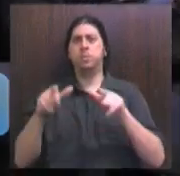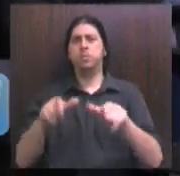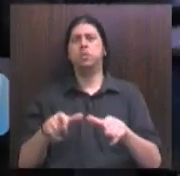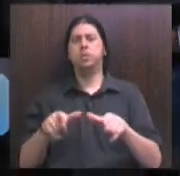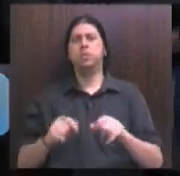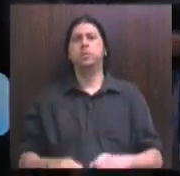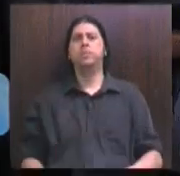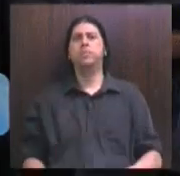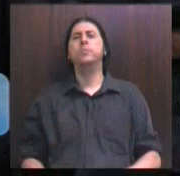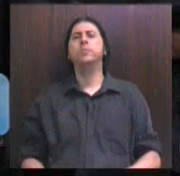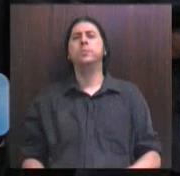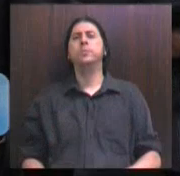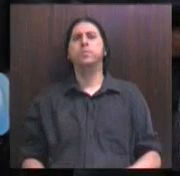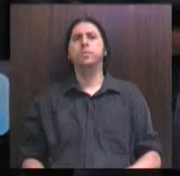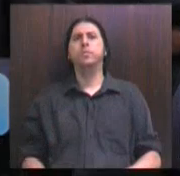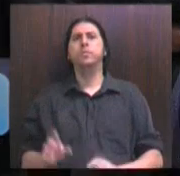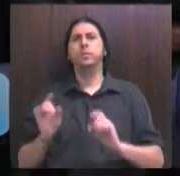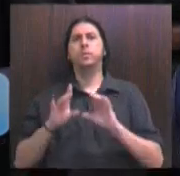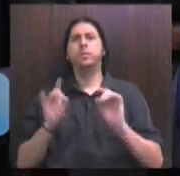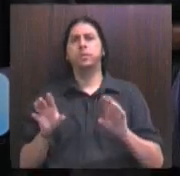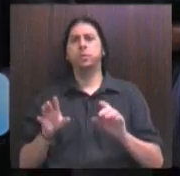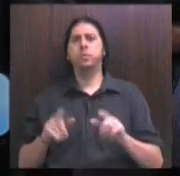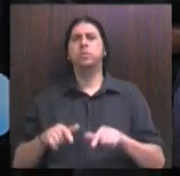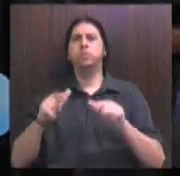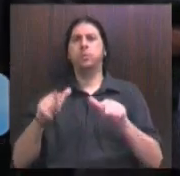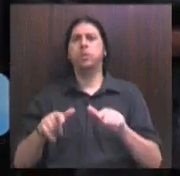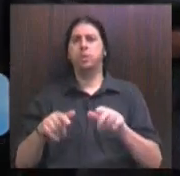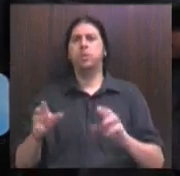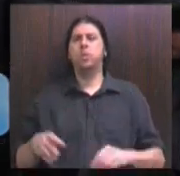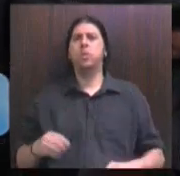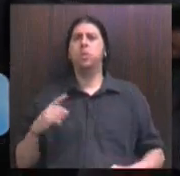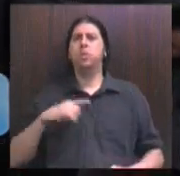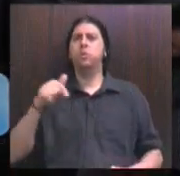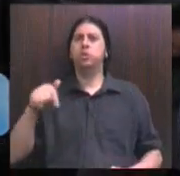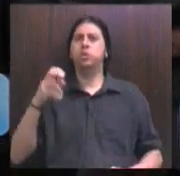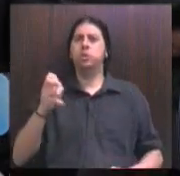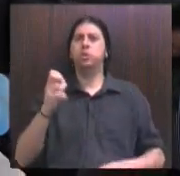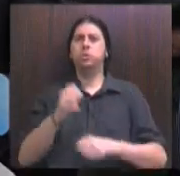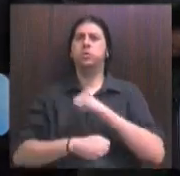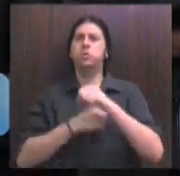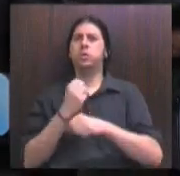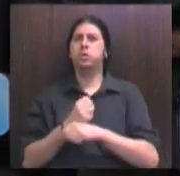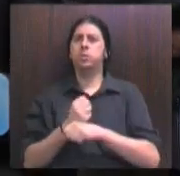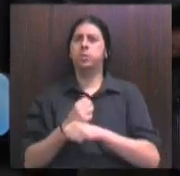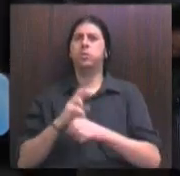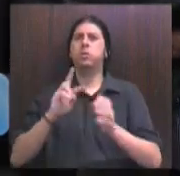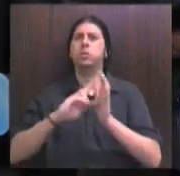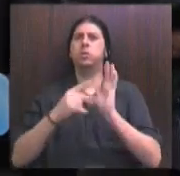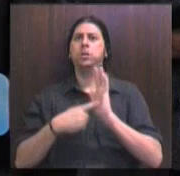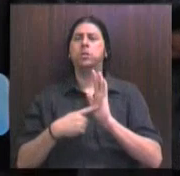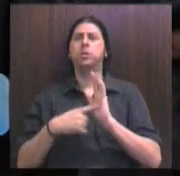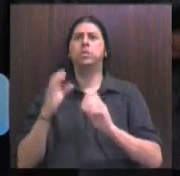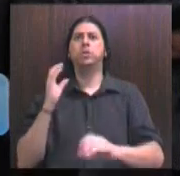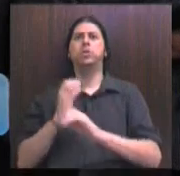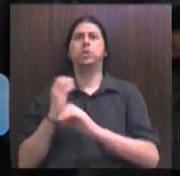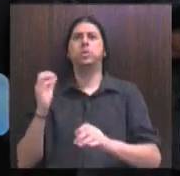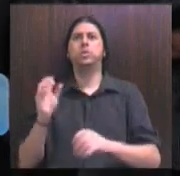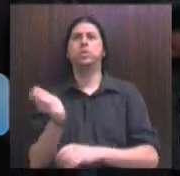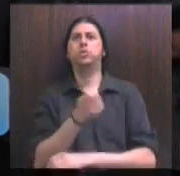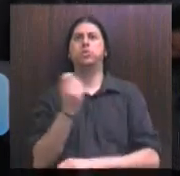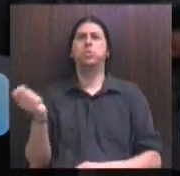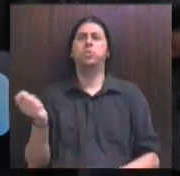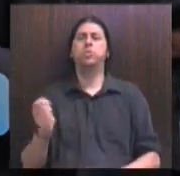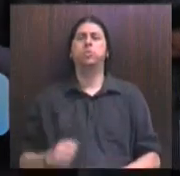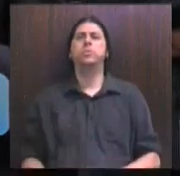proponente desse grande expediente especial que homenageia os 75 anos do Sindicato dos Engenheiros do Rio